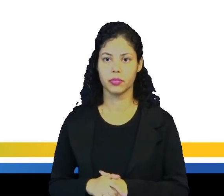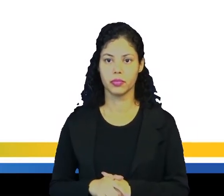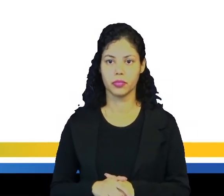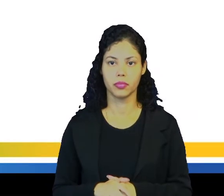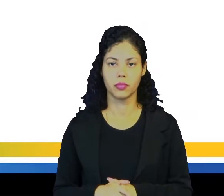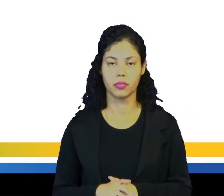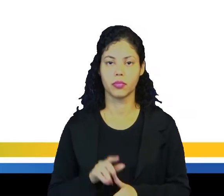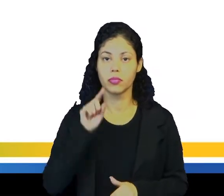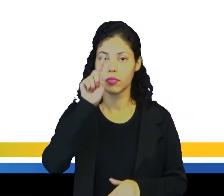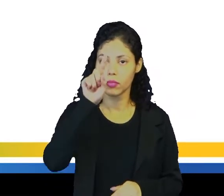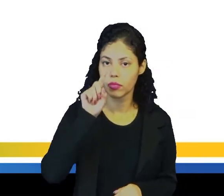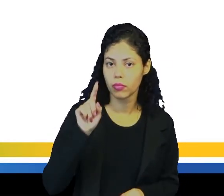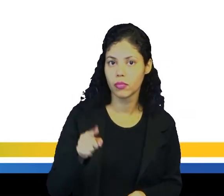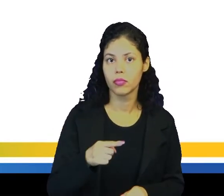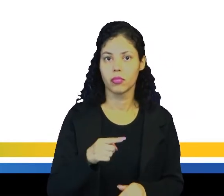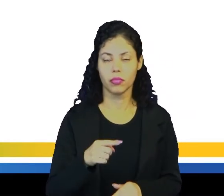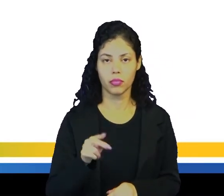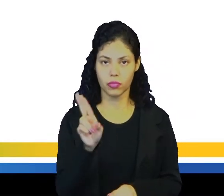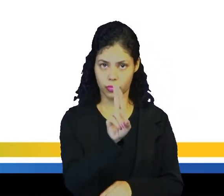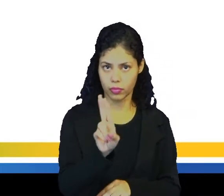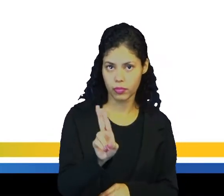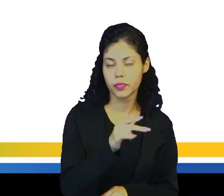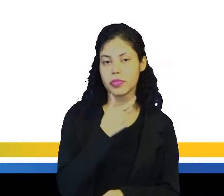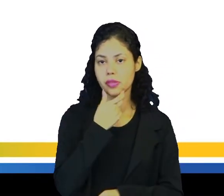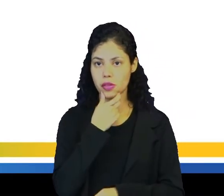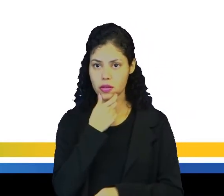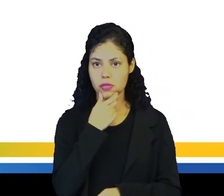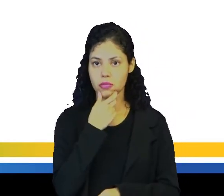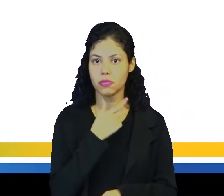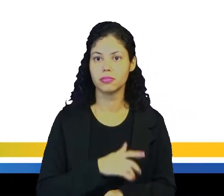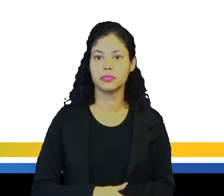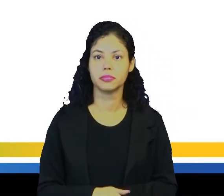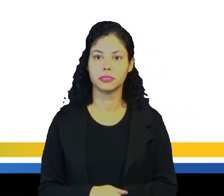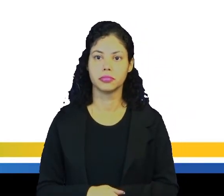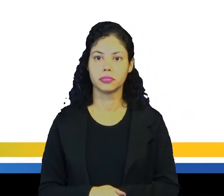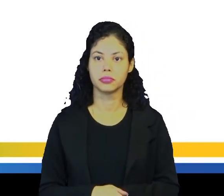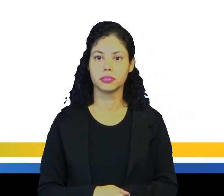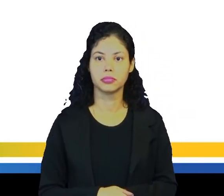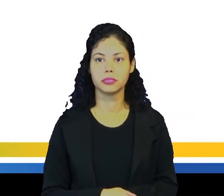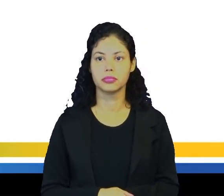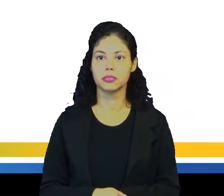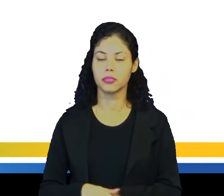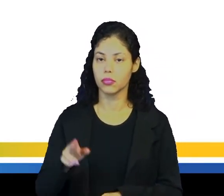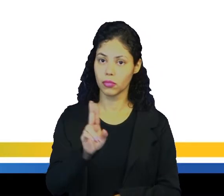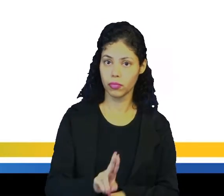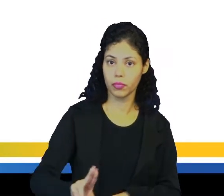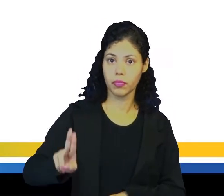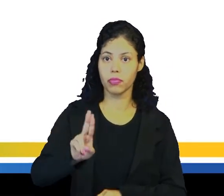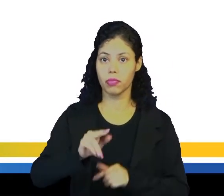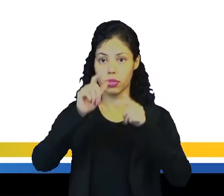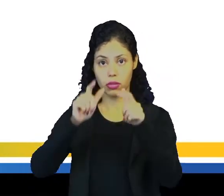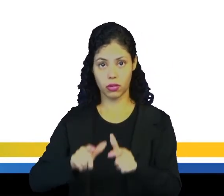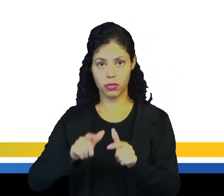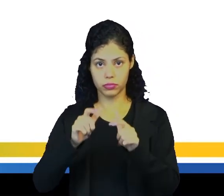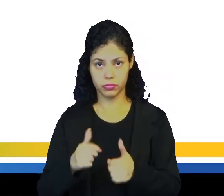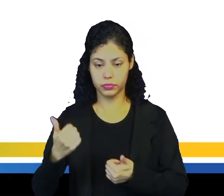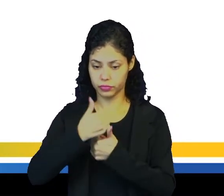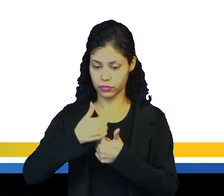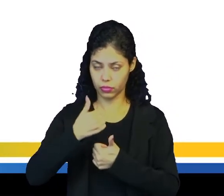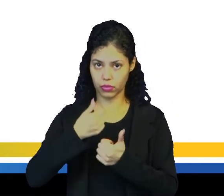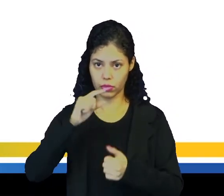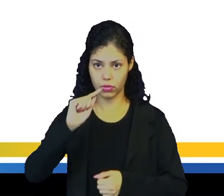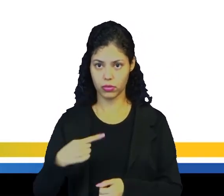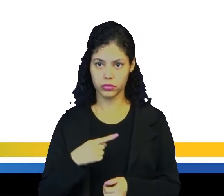O ponto e vírgula, nós chamamos em inglês de semicolon, ok? É utilizado no lugar da vírgula